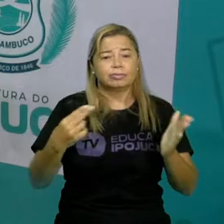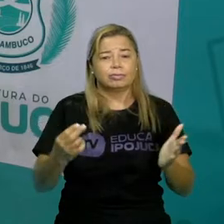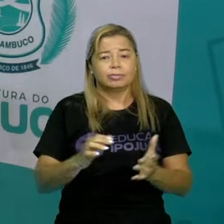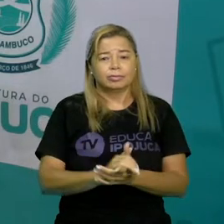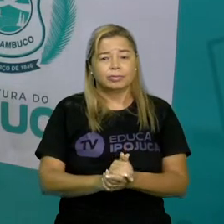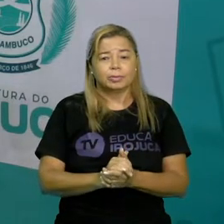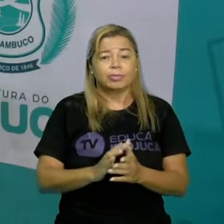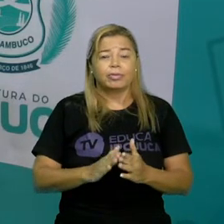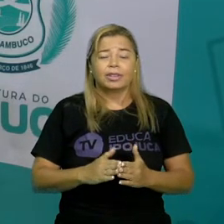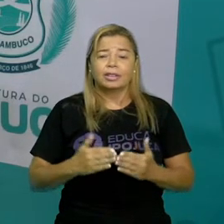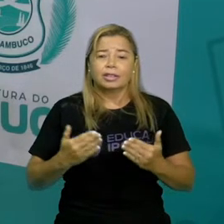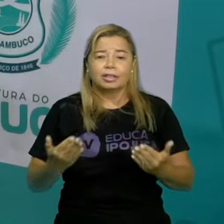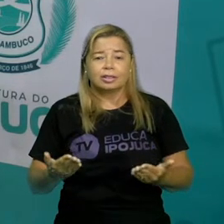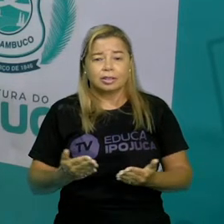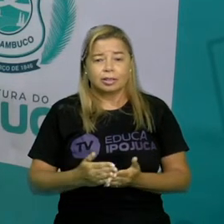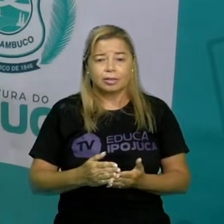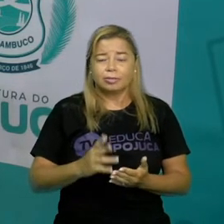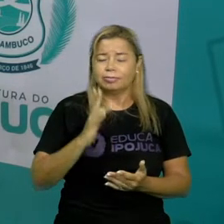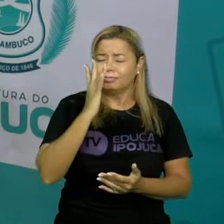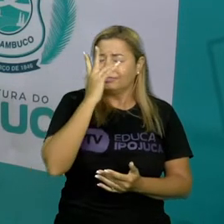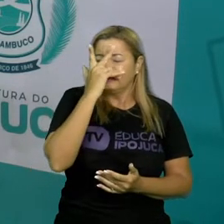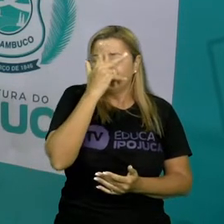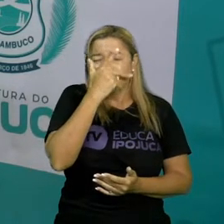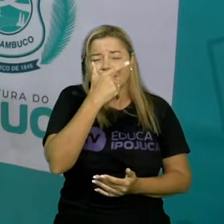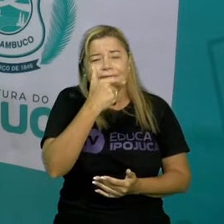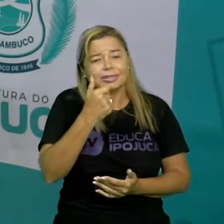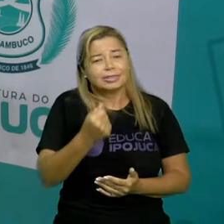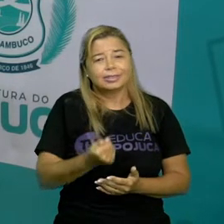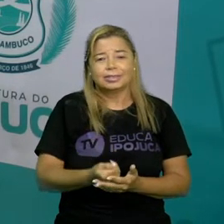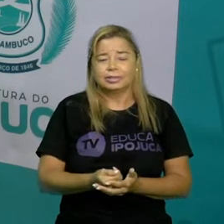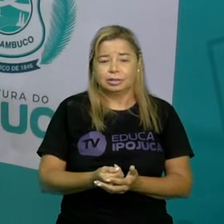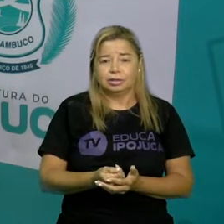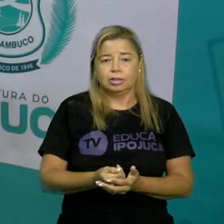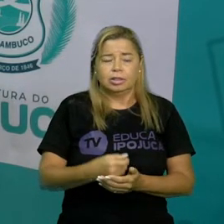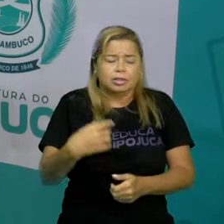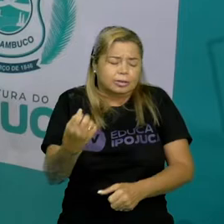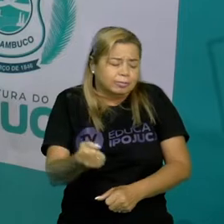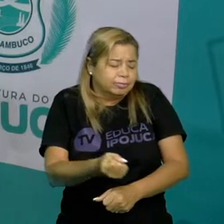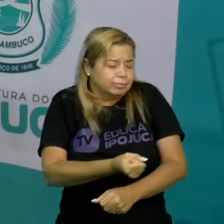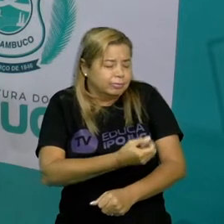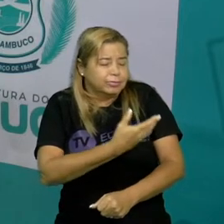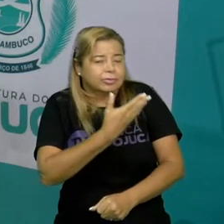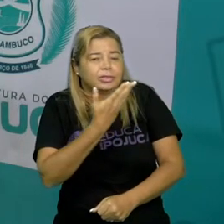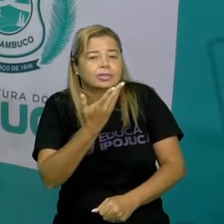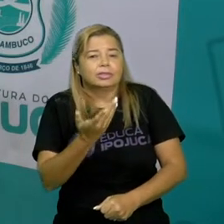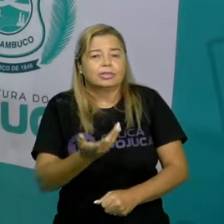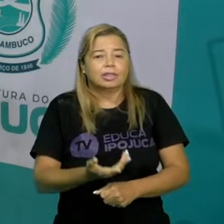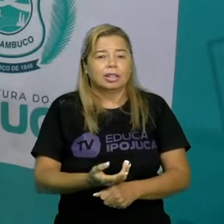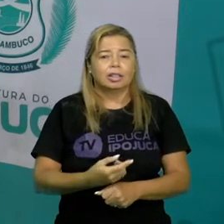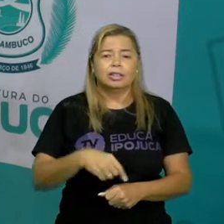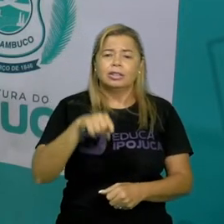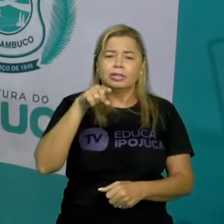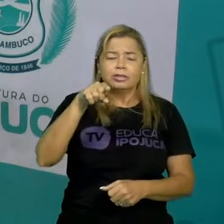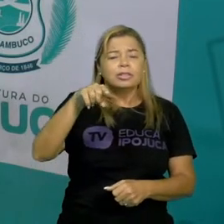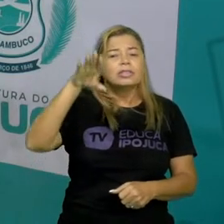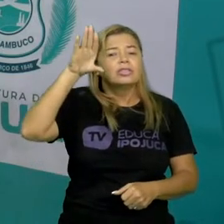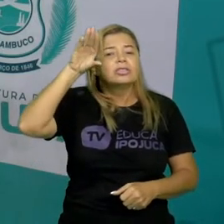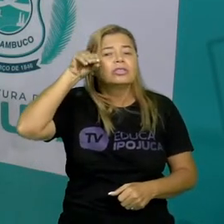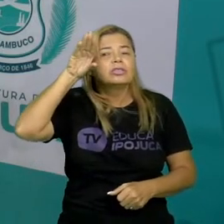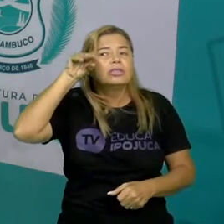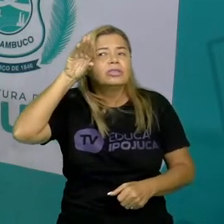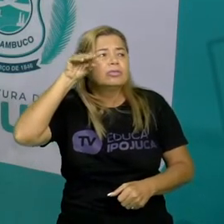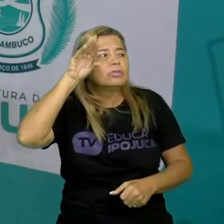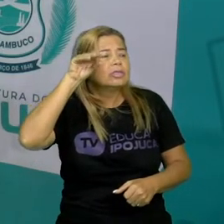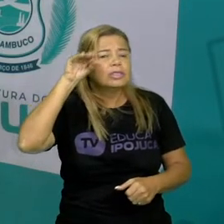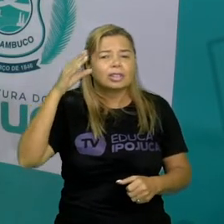como foi lindo espero que vocês tenham lido junto comigo e se emocionado e ele ficou naquela curiosidade de